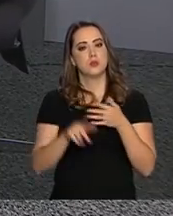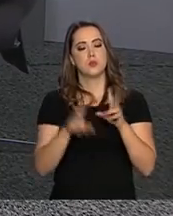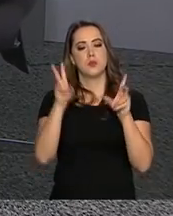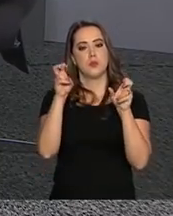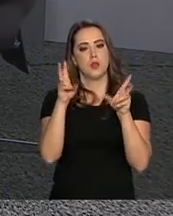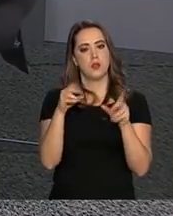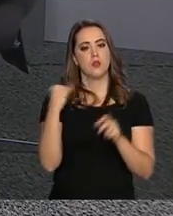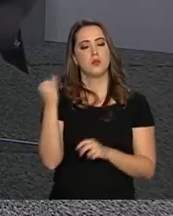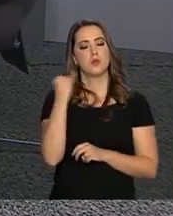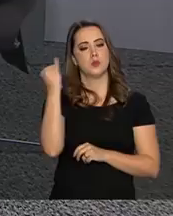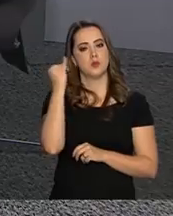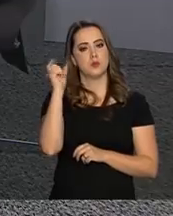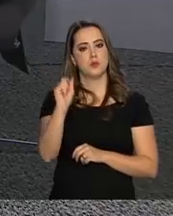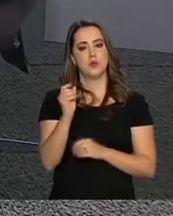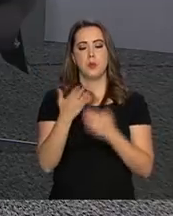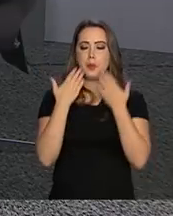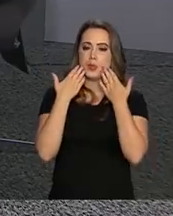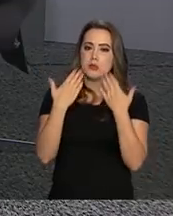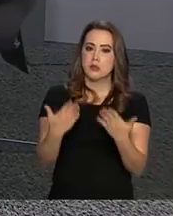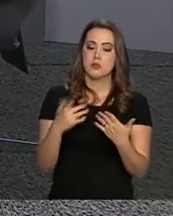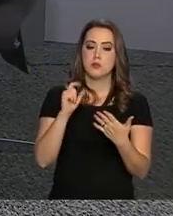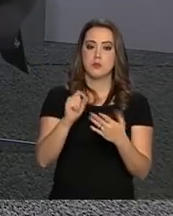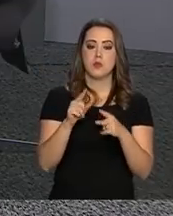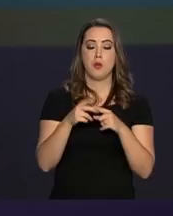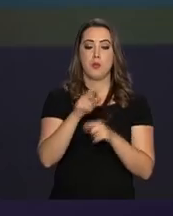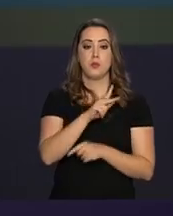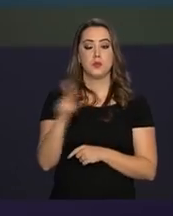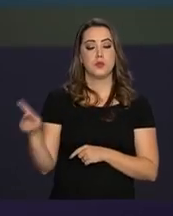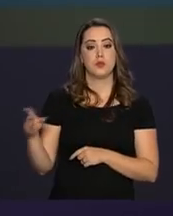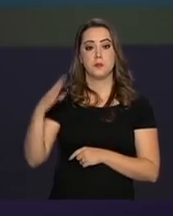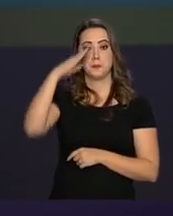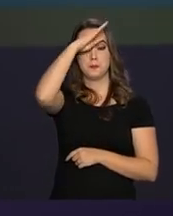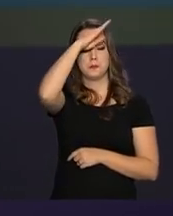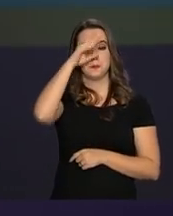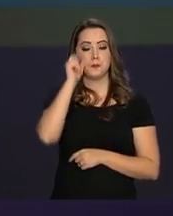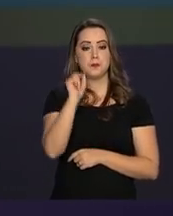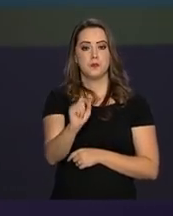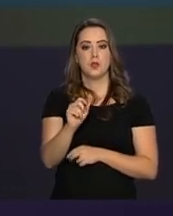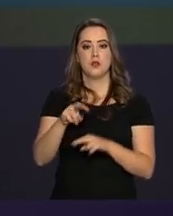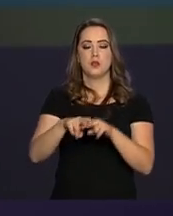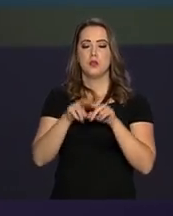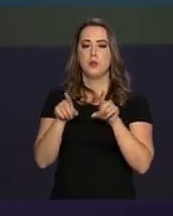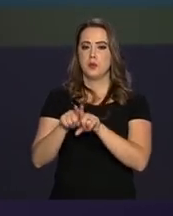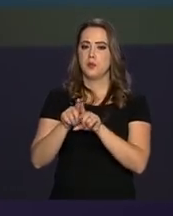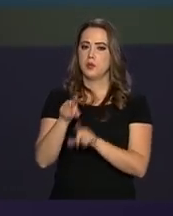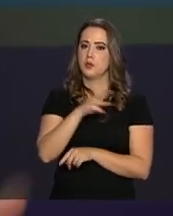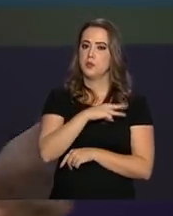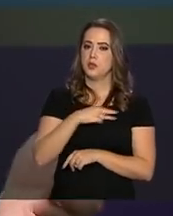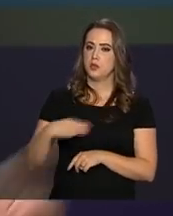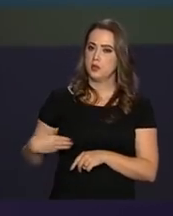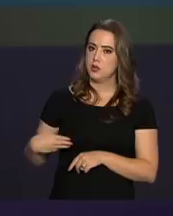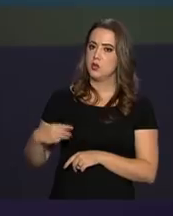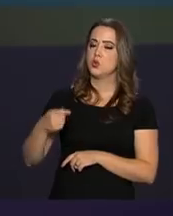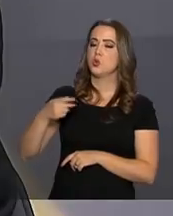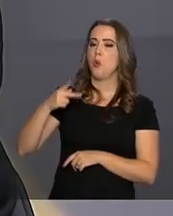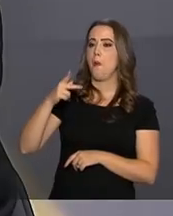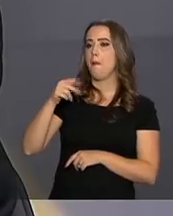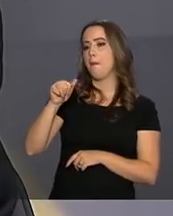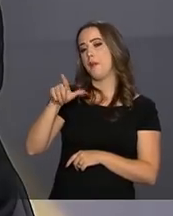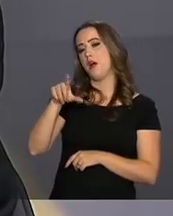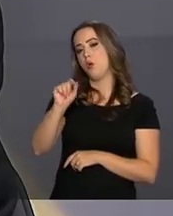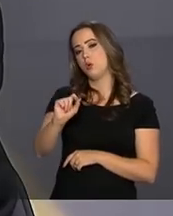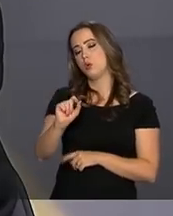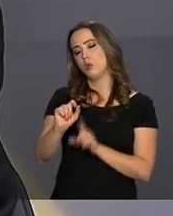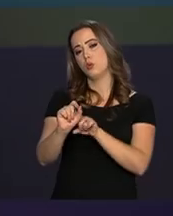temas que vão ser elevados e apresentados pelo presidente Jair Bolsonaro e pelo ministro da Economia, Paulo Guedes, no Fórum Econômico